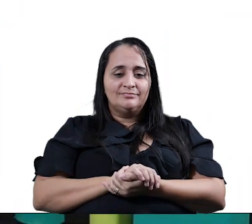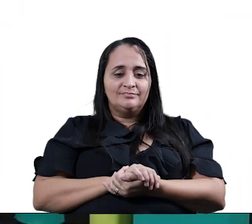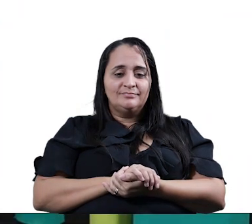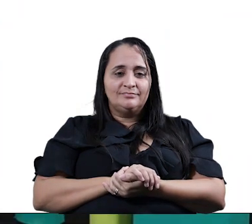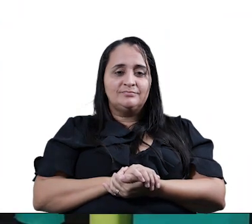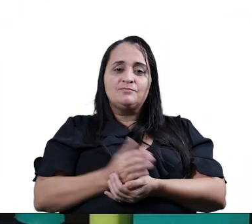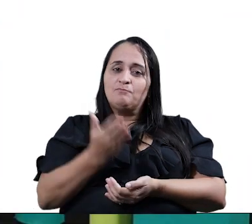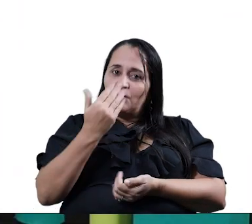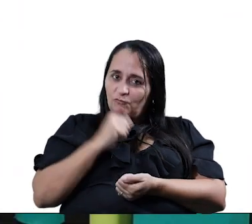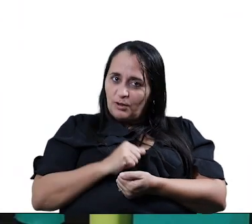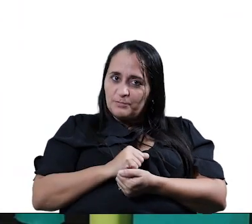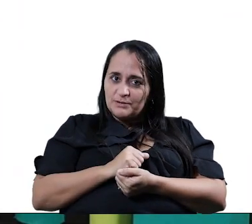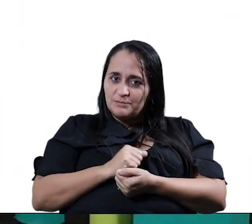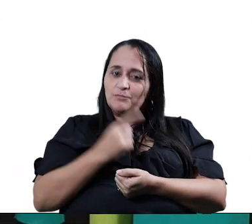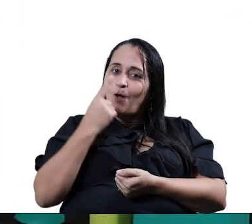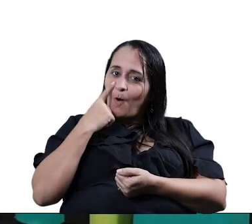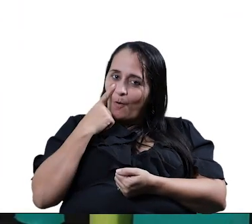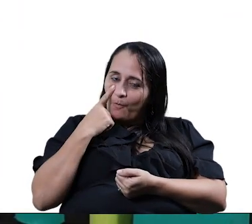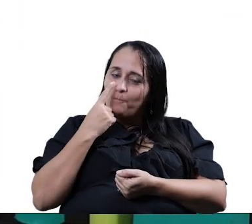Vamos lá